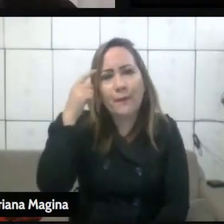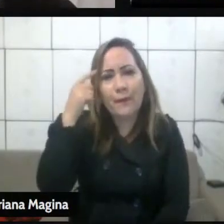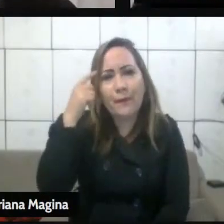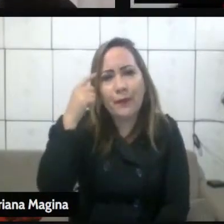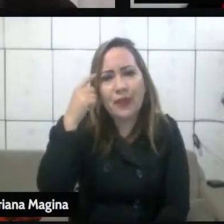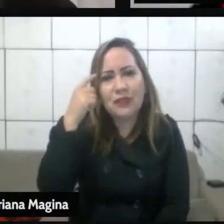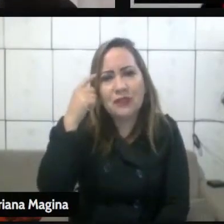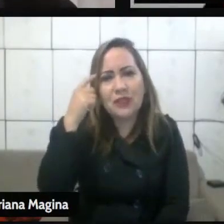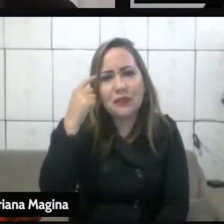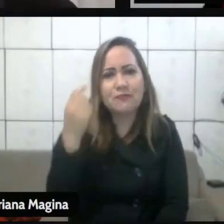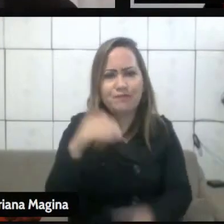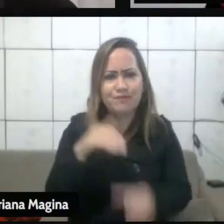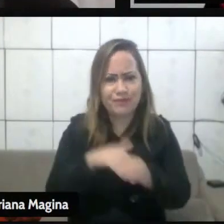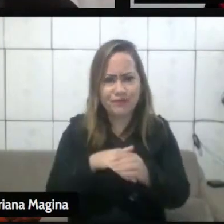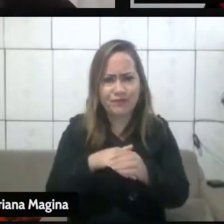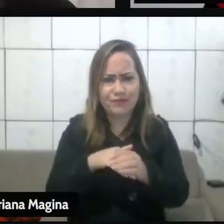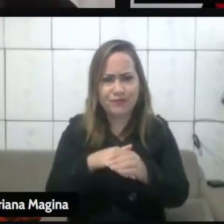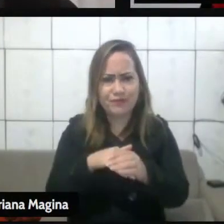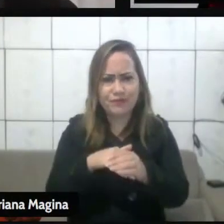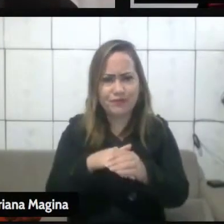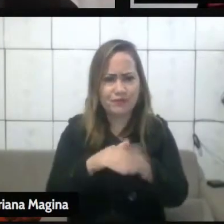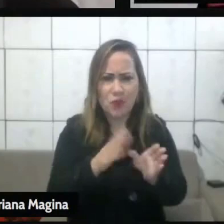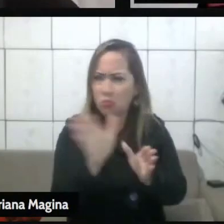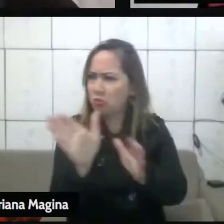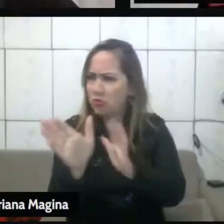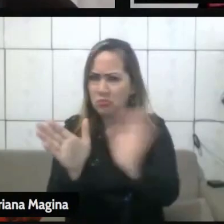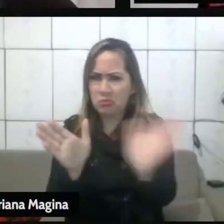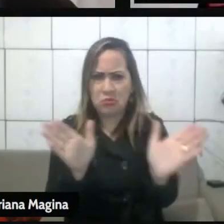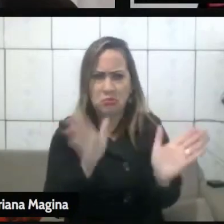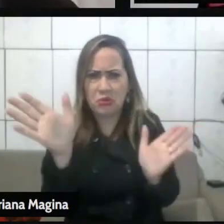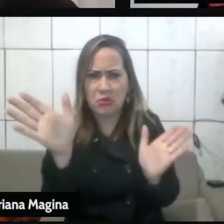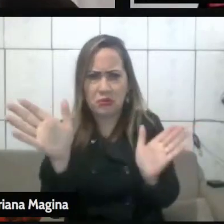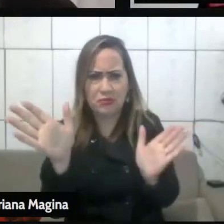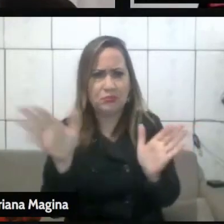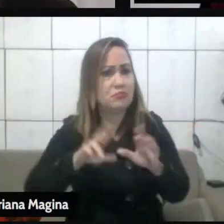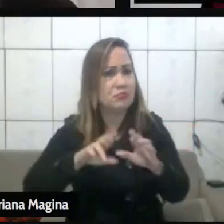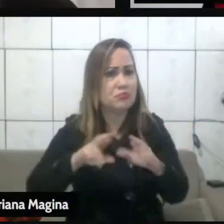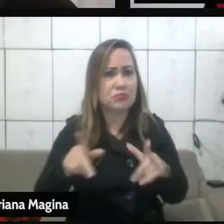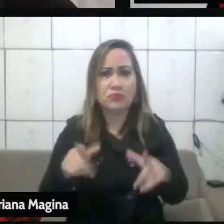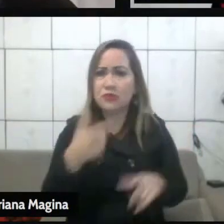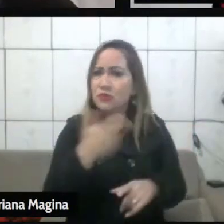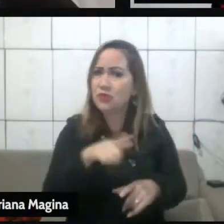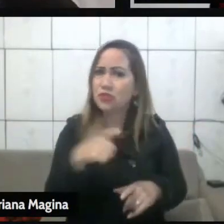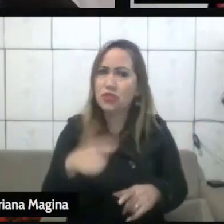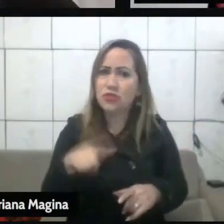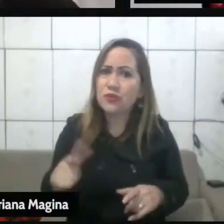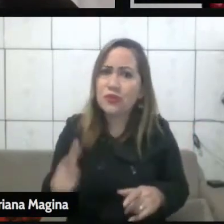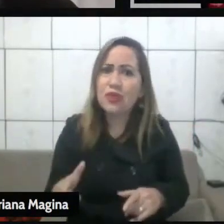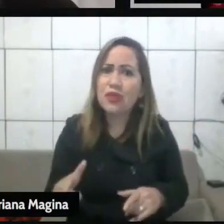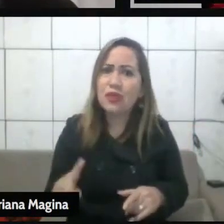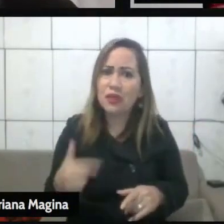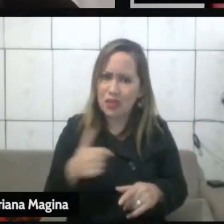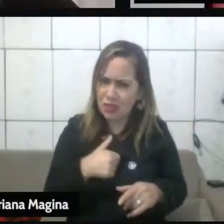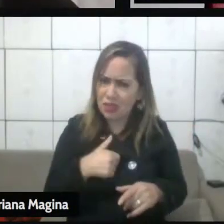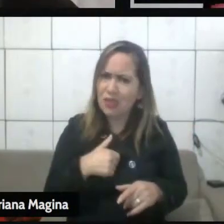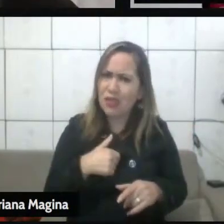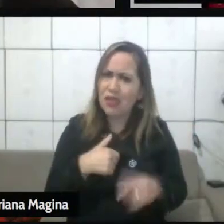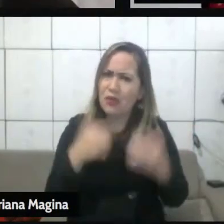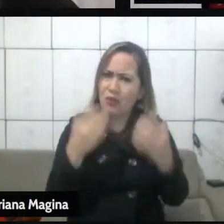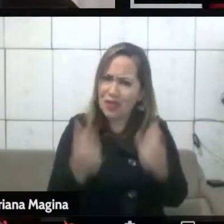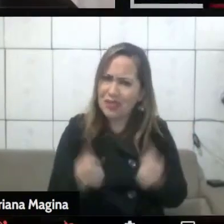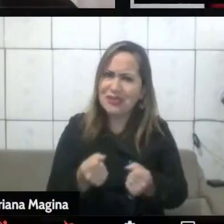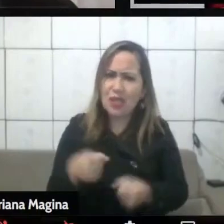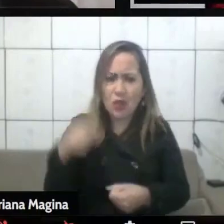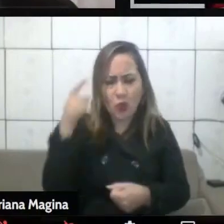direção, tá? A Bíblia tem texto que se confrontam à homossexualidade e o meu argumento é no sentido de que aquilo ali foi ideia da